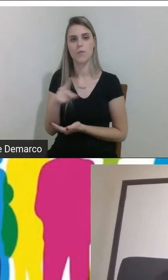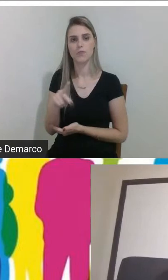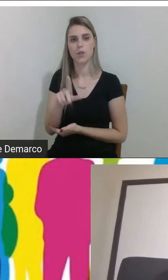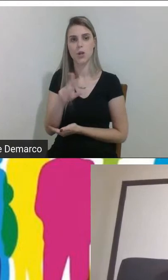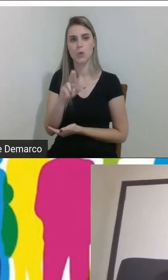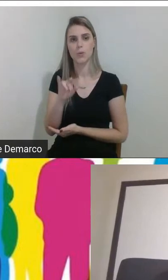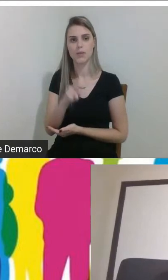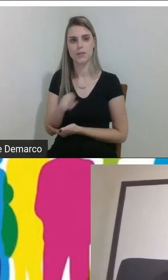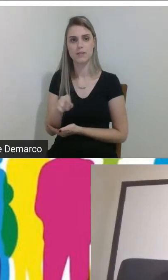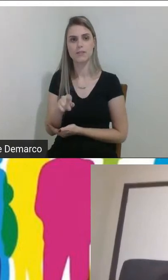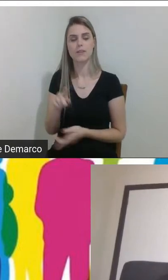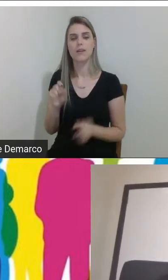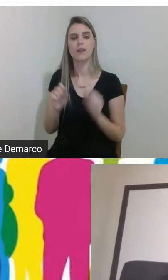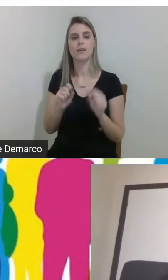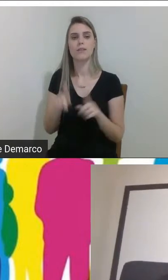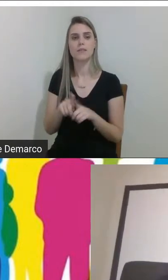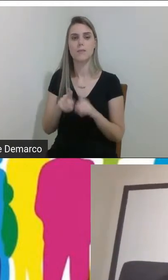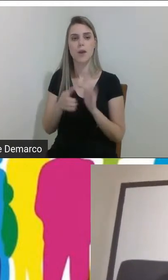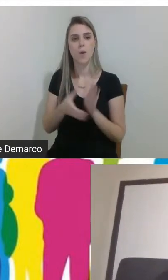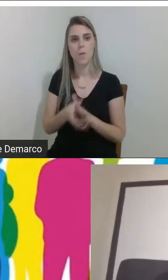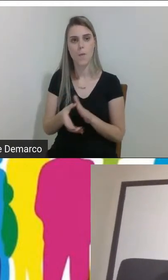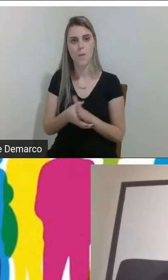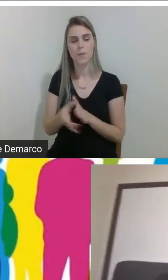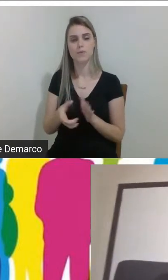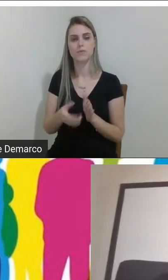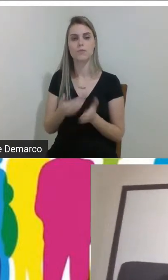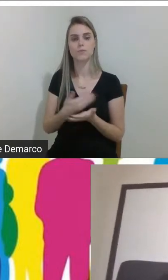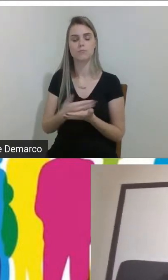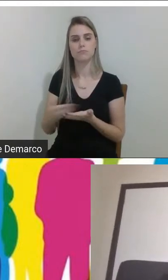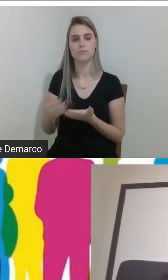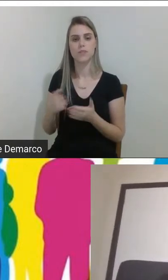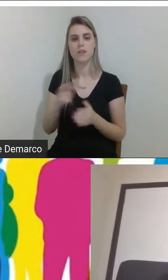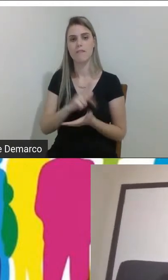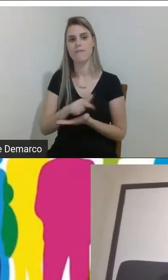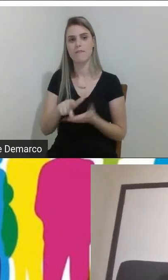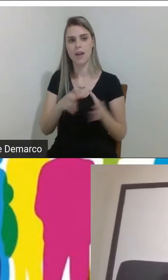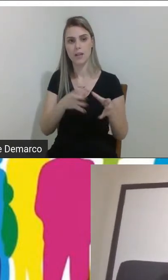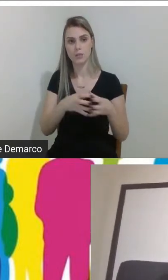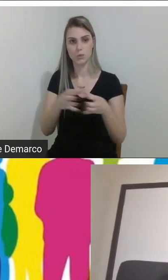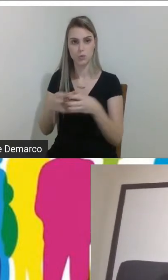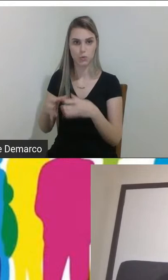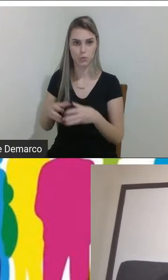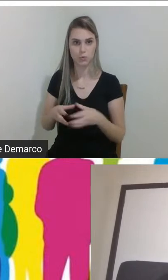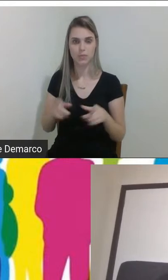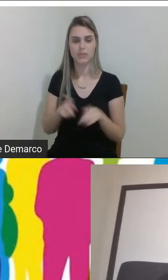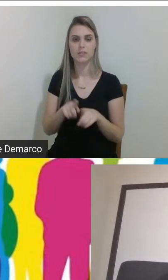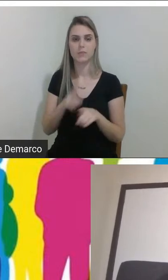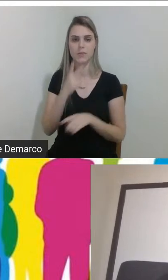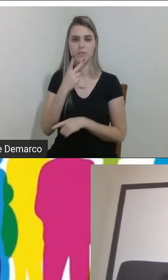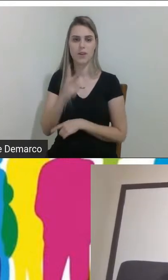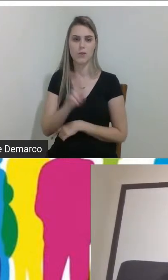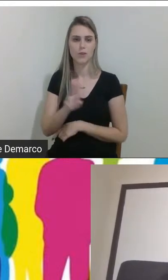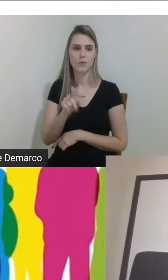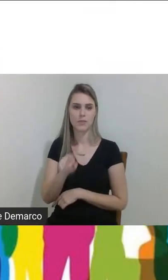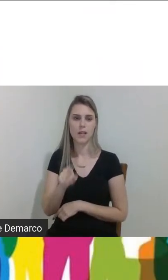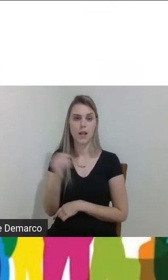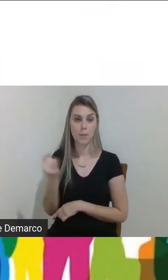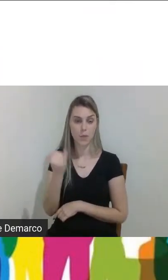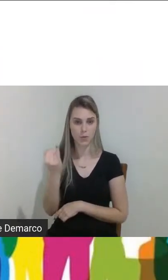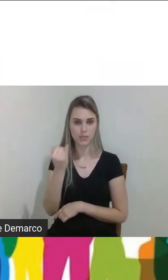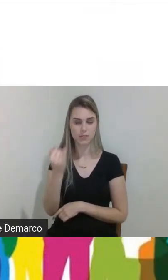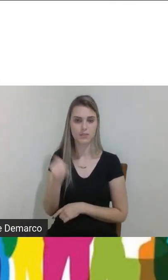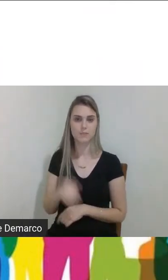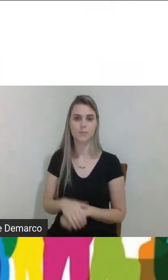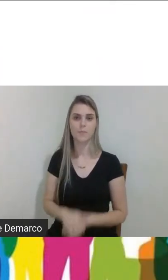Luiz que também orientou inicialmente várias turmas também mencionar o nome dele importante e